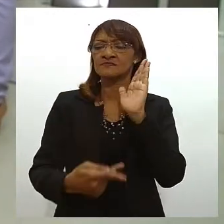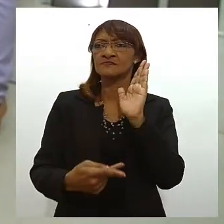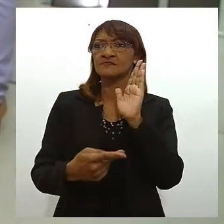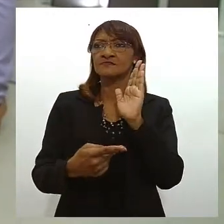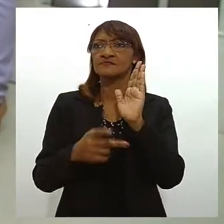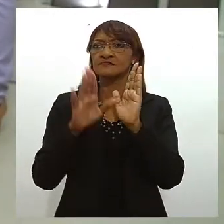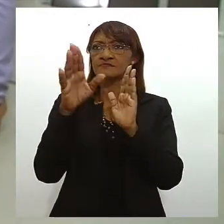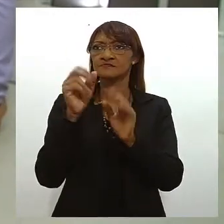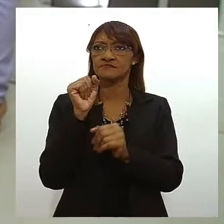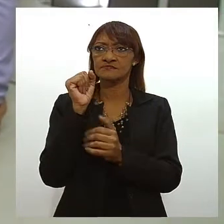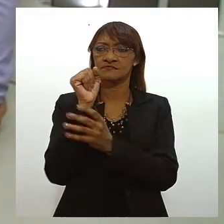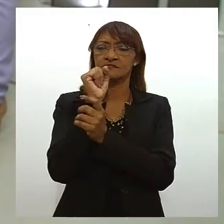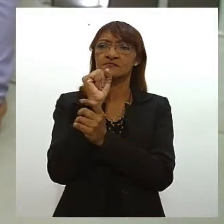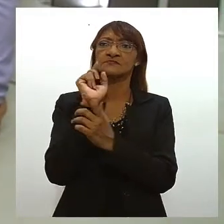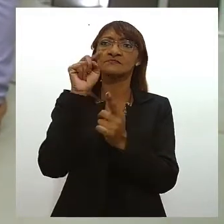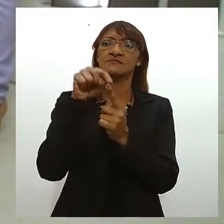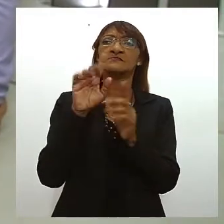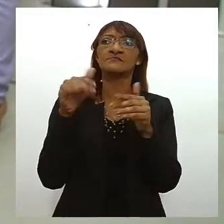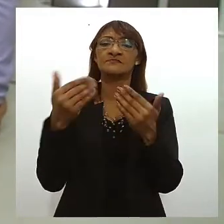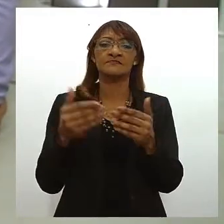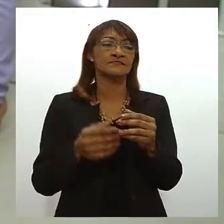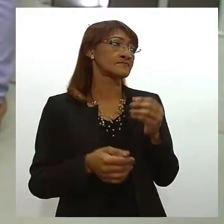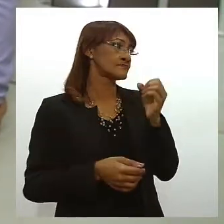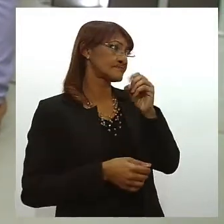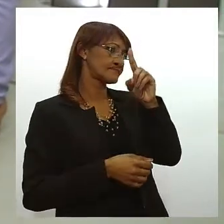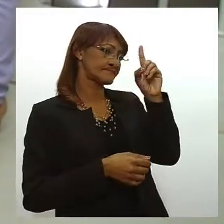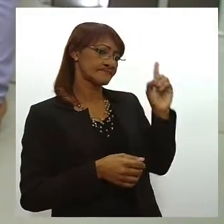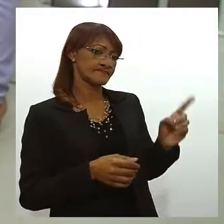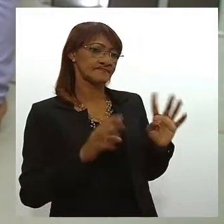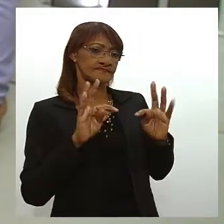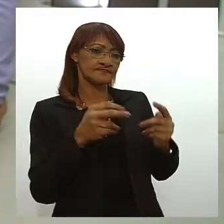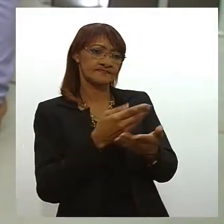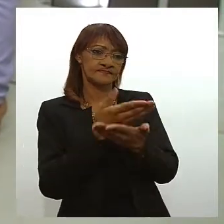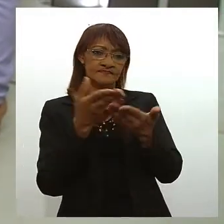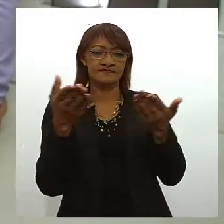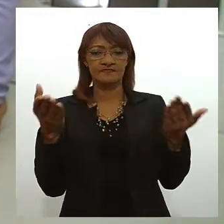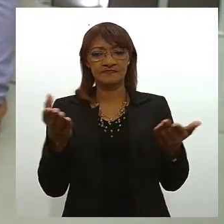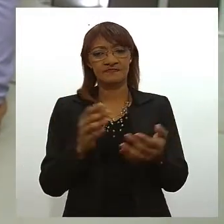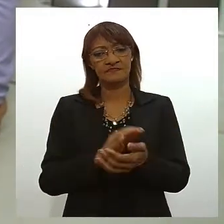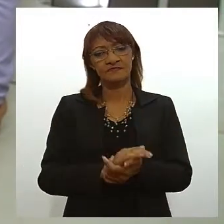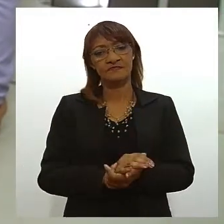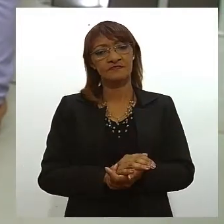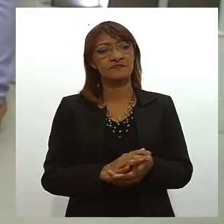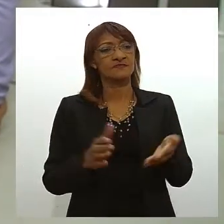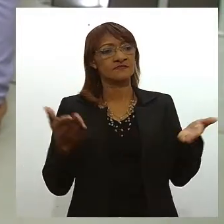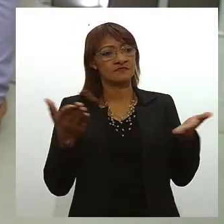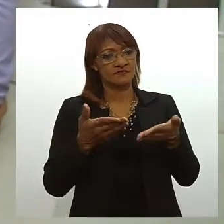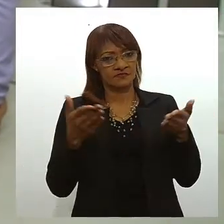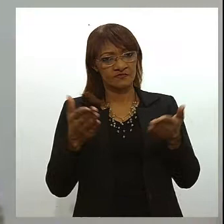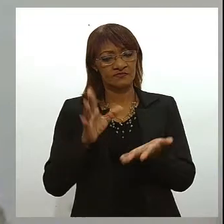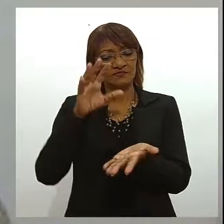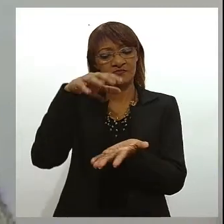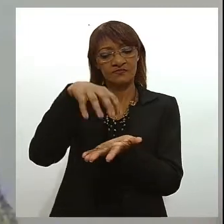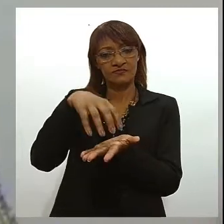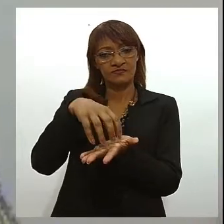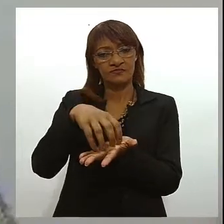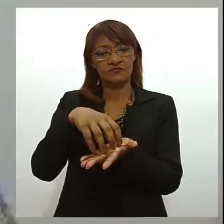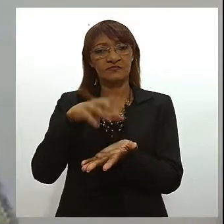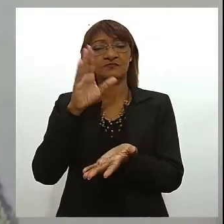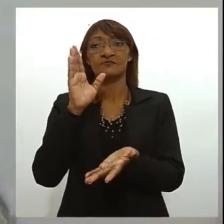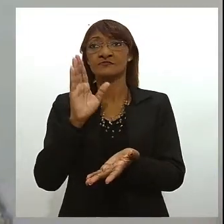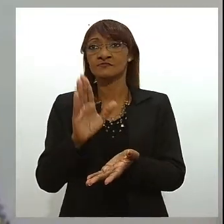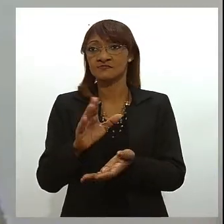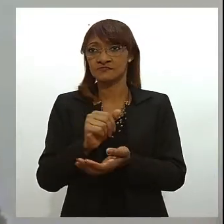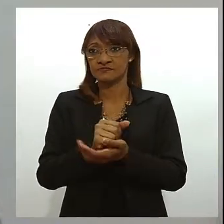dele? Bom dia a todos os telespectadores. O Hospital de Cirurgia hoje possui um núcleo específico só para tratar das metas de